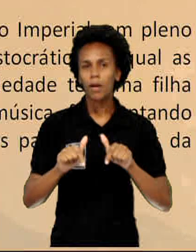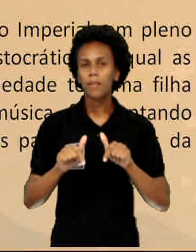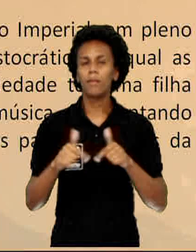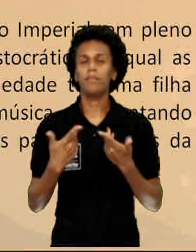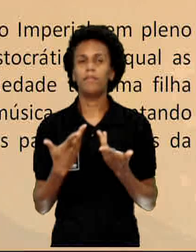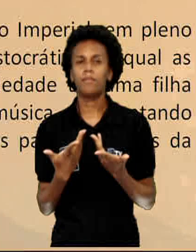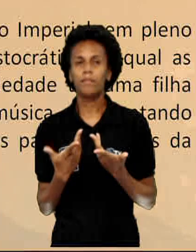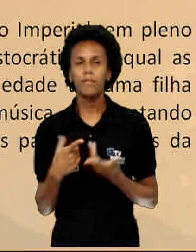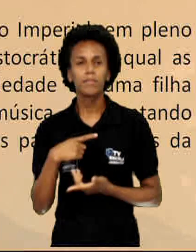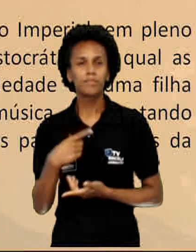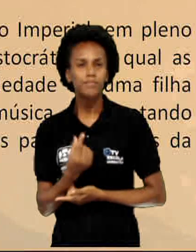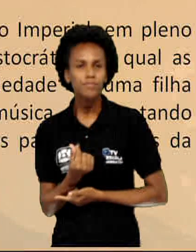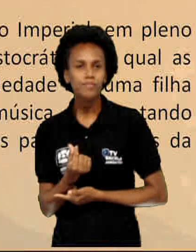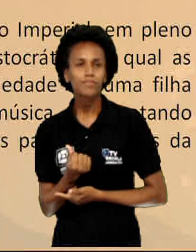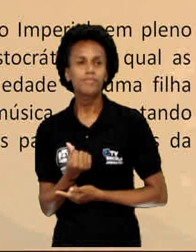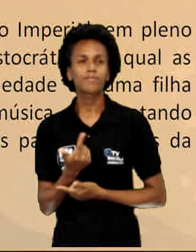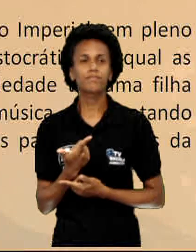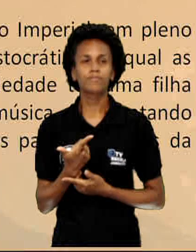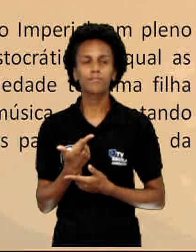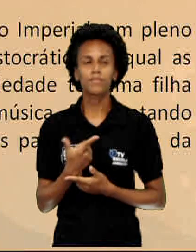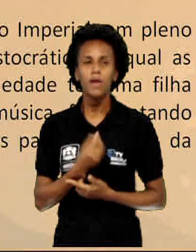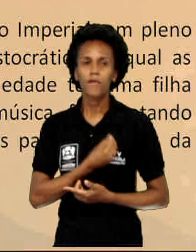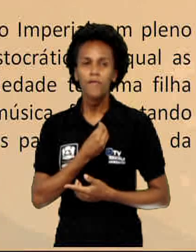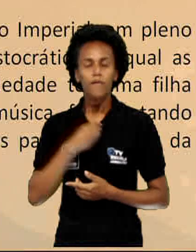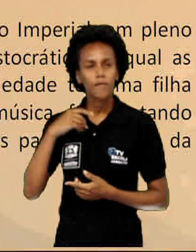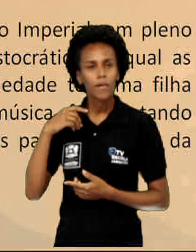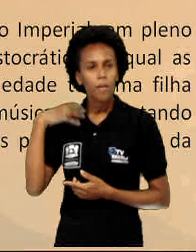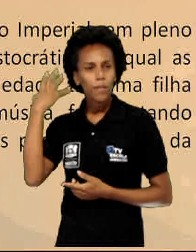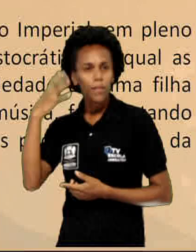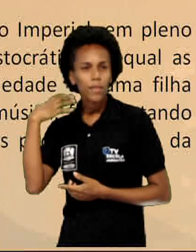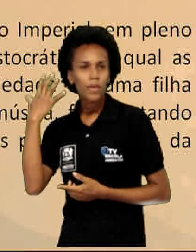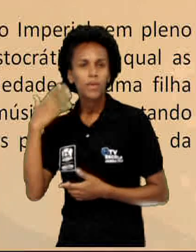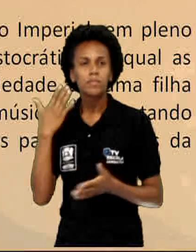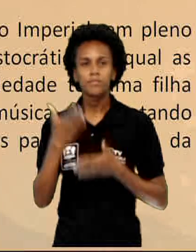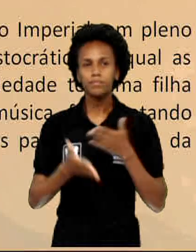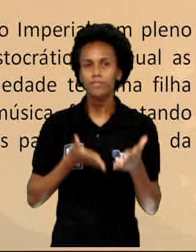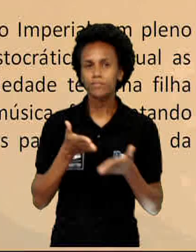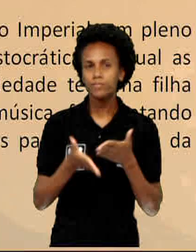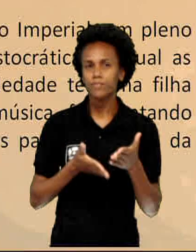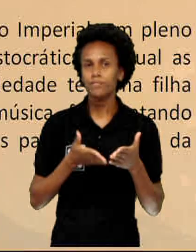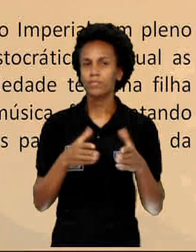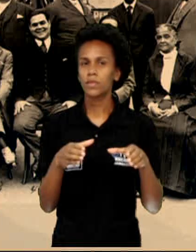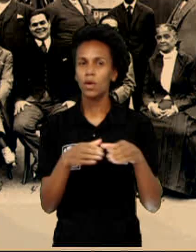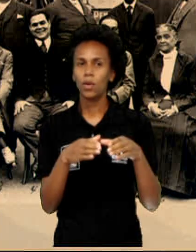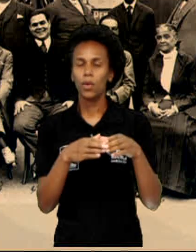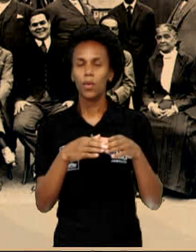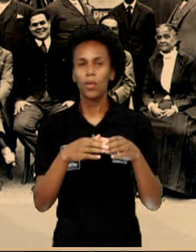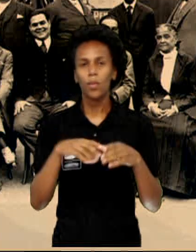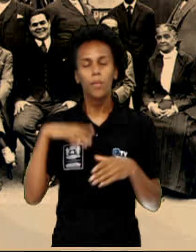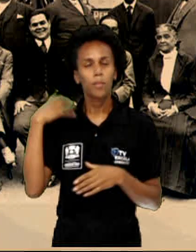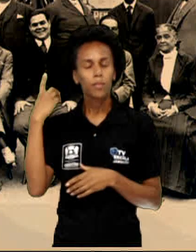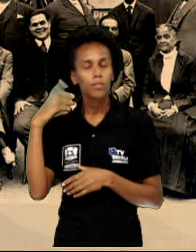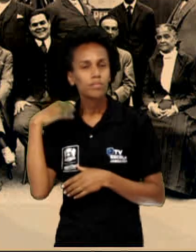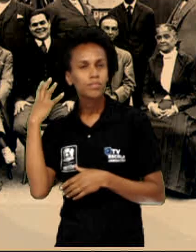choro, escrevendo composições que estariam fora dos padrões sociais da época, ele não ia aceitar nunca.